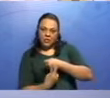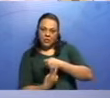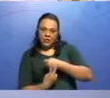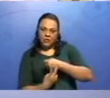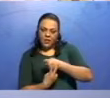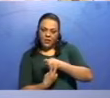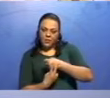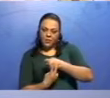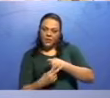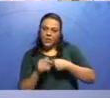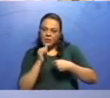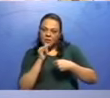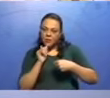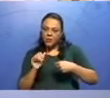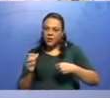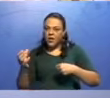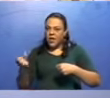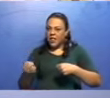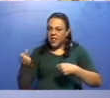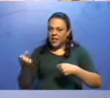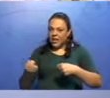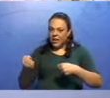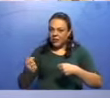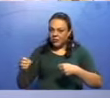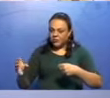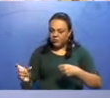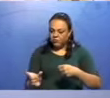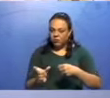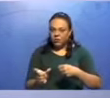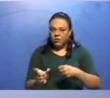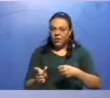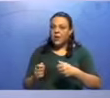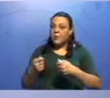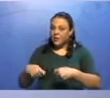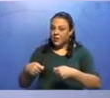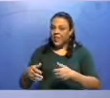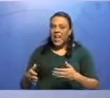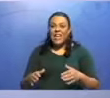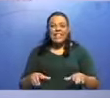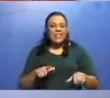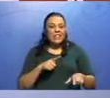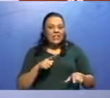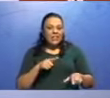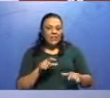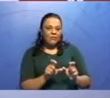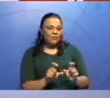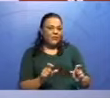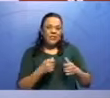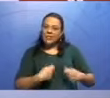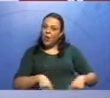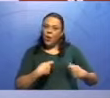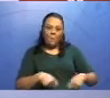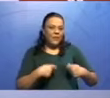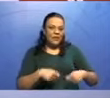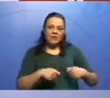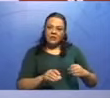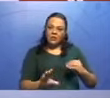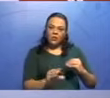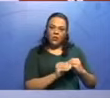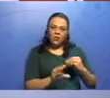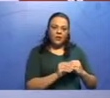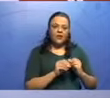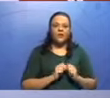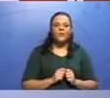leite, complemento, tomaram, enquanto tem outros que não precisam. Isso tem nome, tá? Então, vamos lá. Predicado verbal.